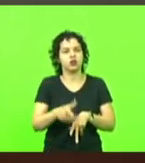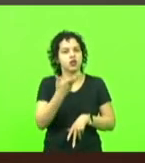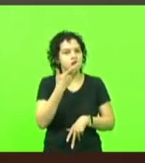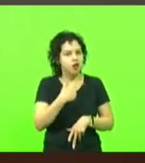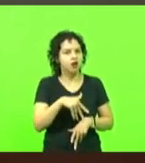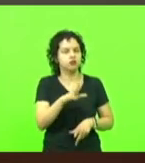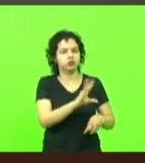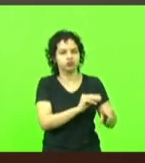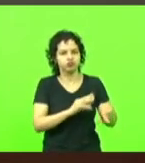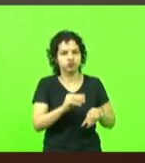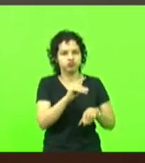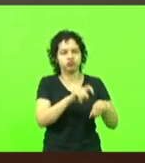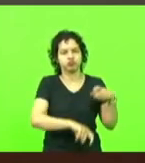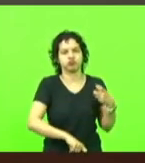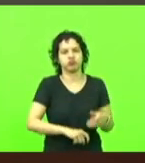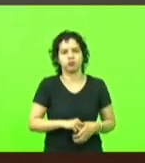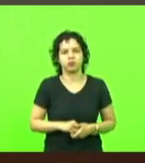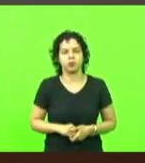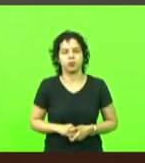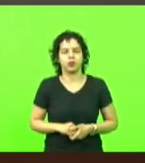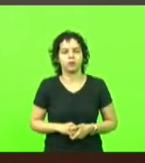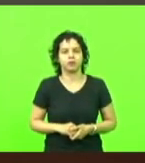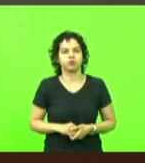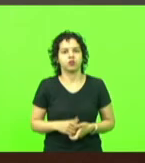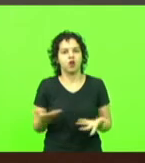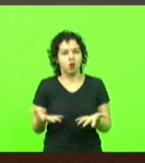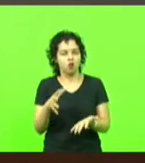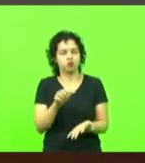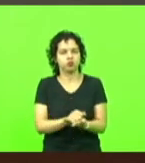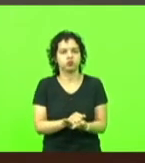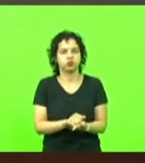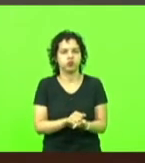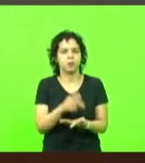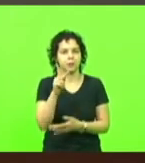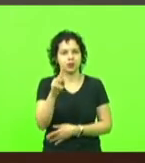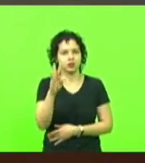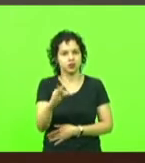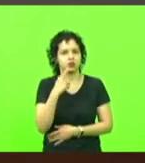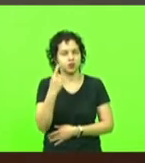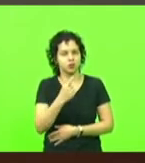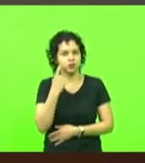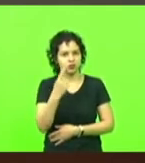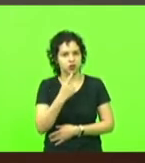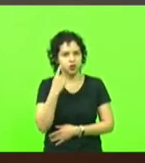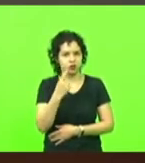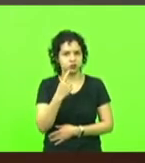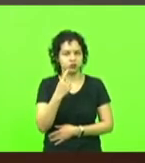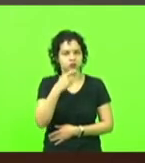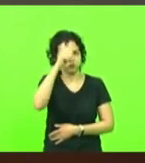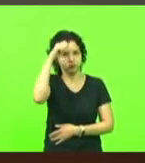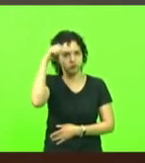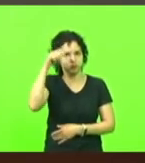próximo orador inscrito é o Partido dos Trabalhadores deputado Adriano com o tempo de seis minutos.